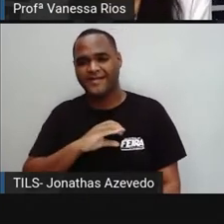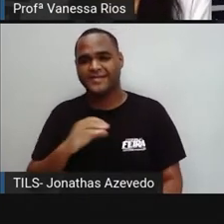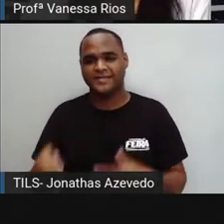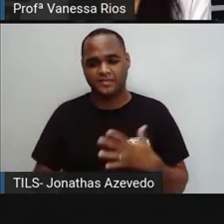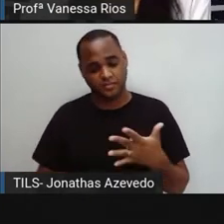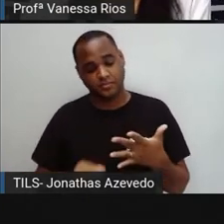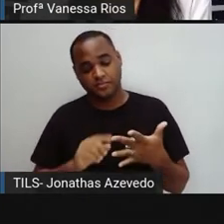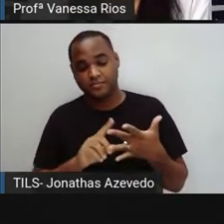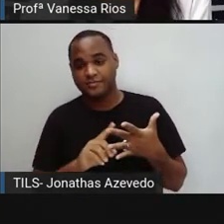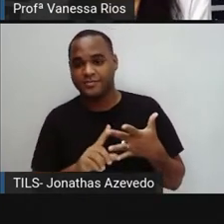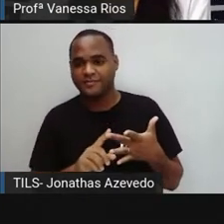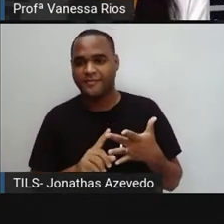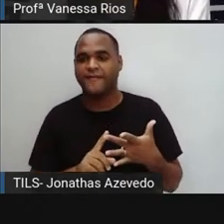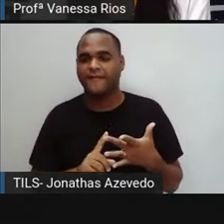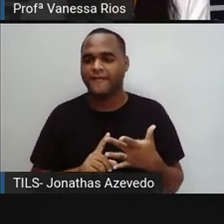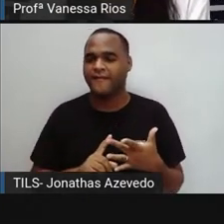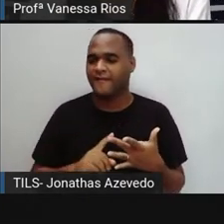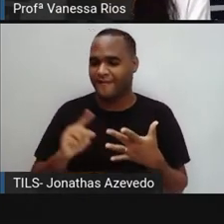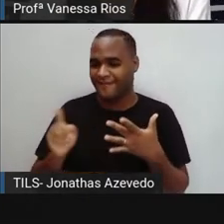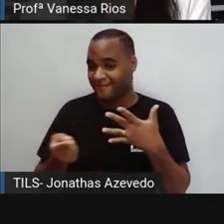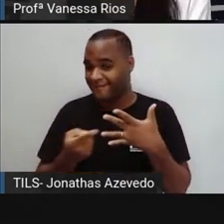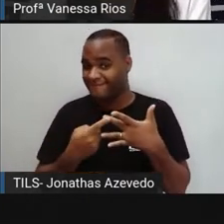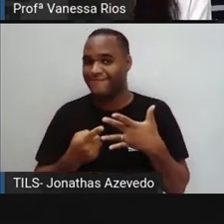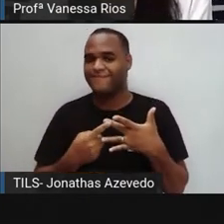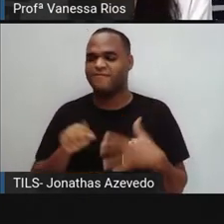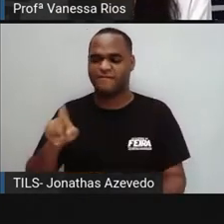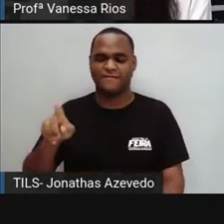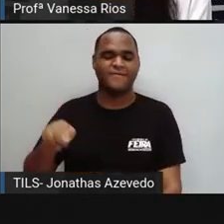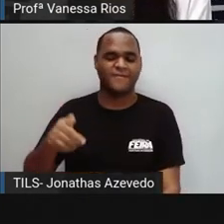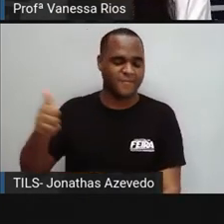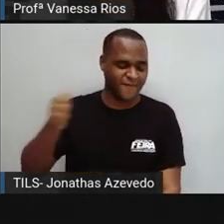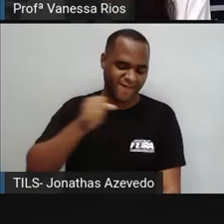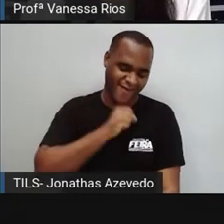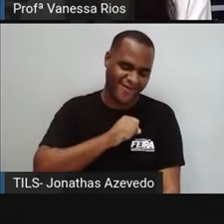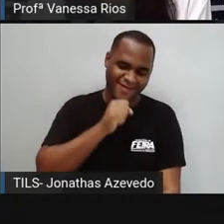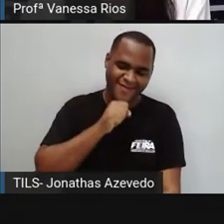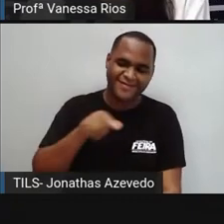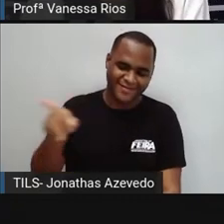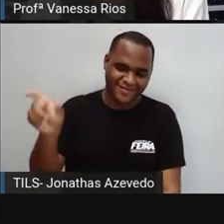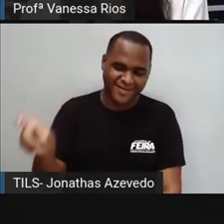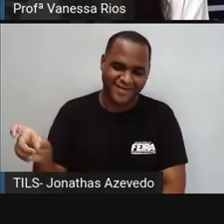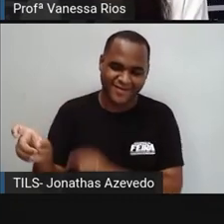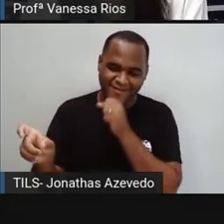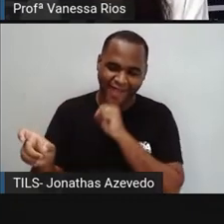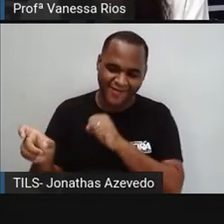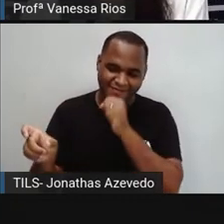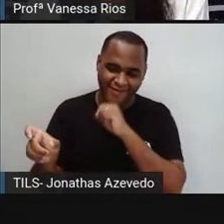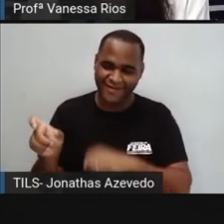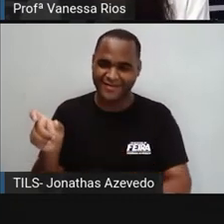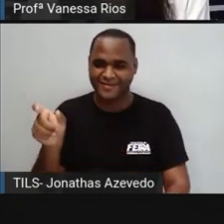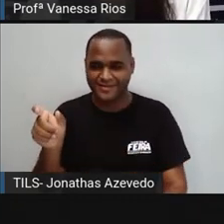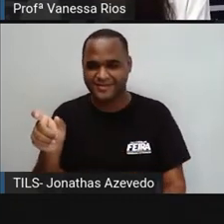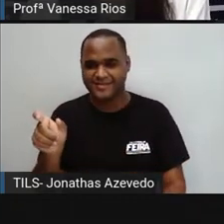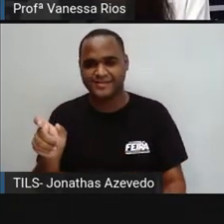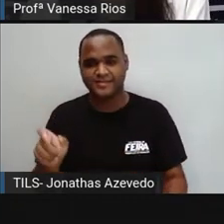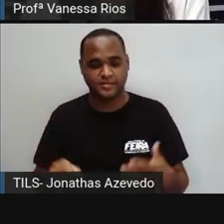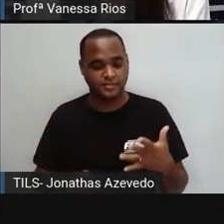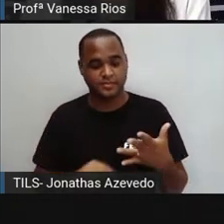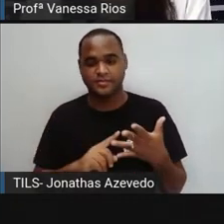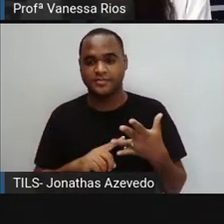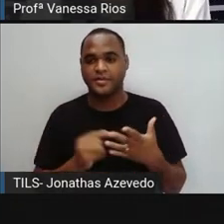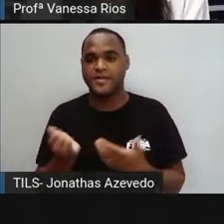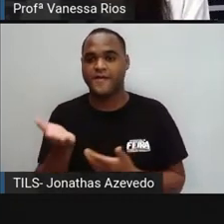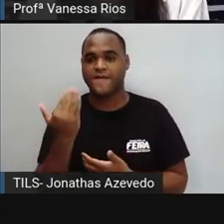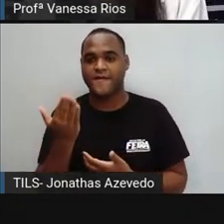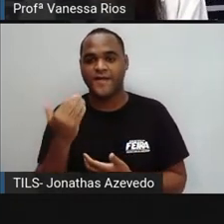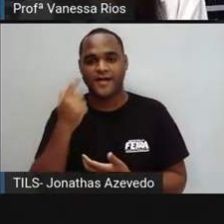E coroa? Olha só. Ela é coroa. Quer dizer que é uma mulher mais velha. Ah, eu vou